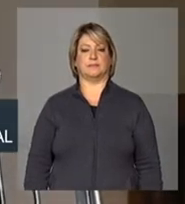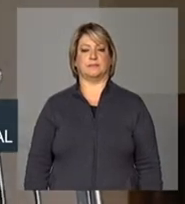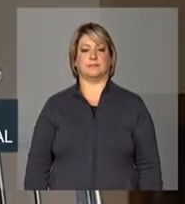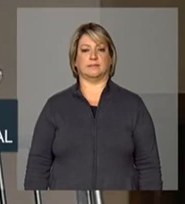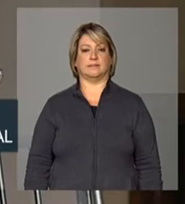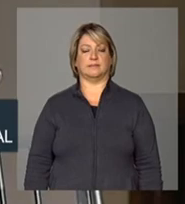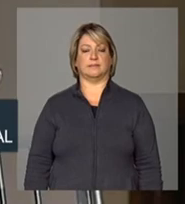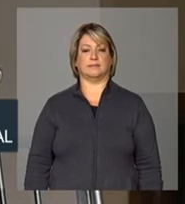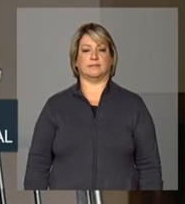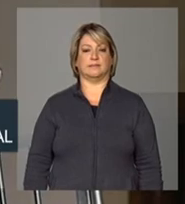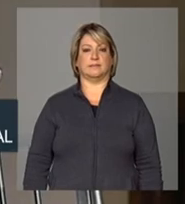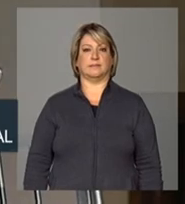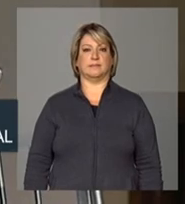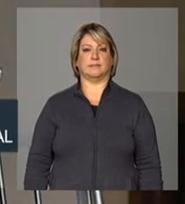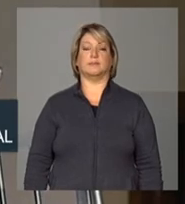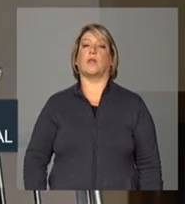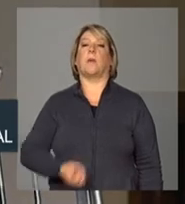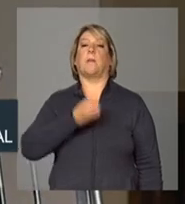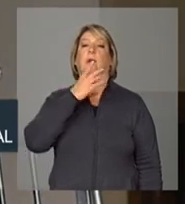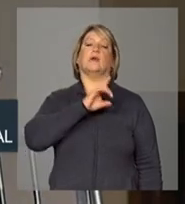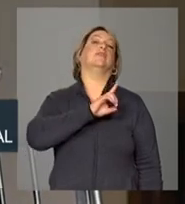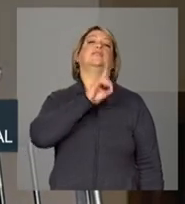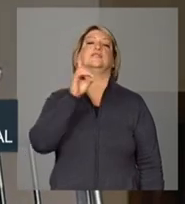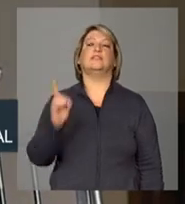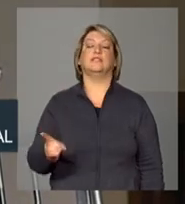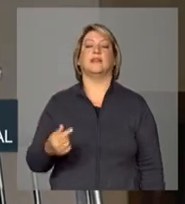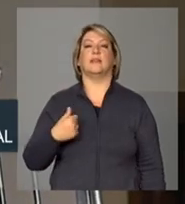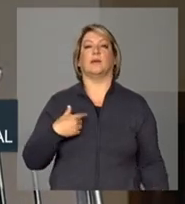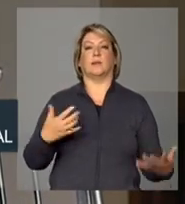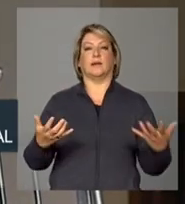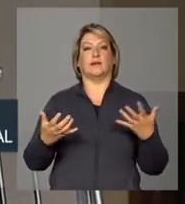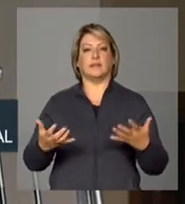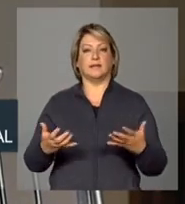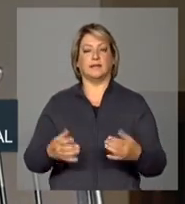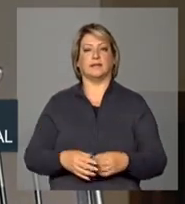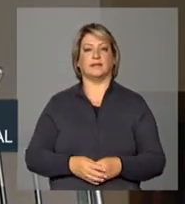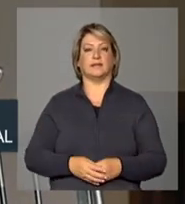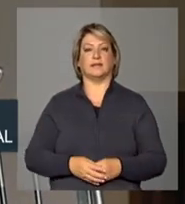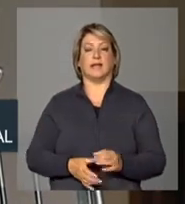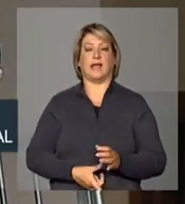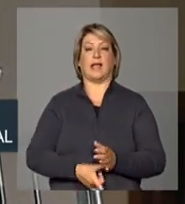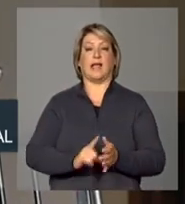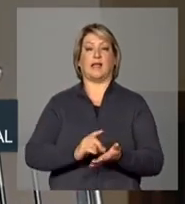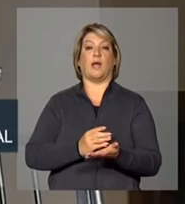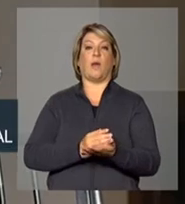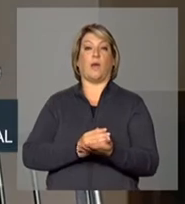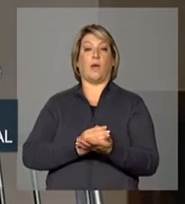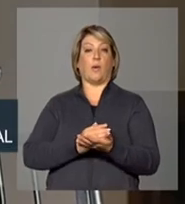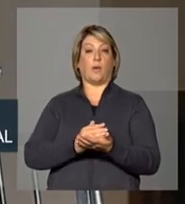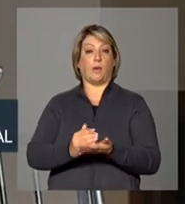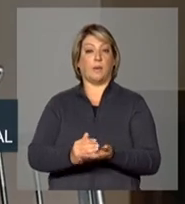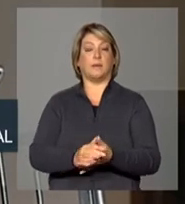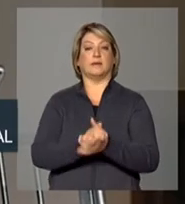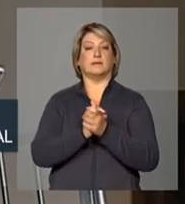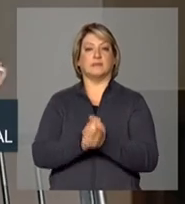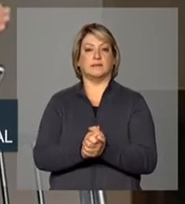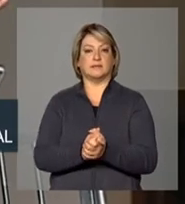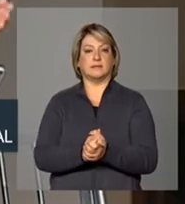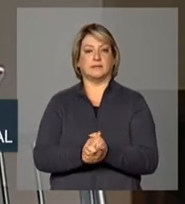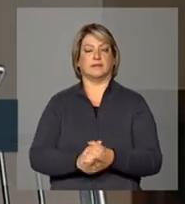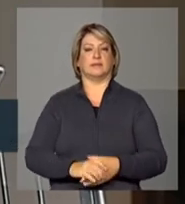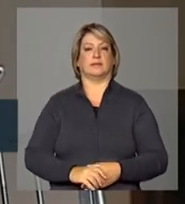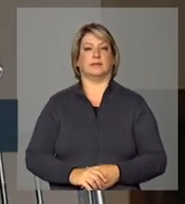Bom dia. Queria, antes de começar, saudar o meu